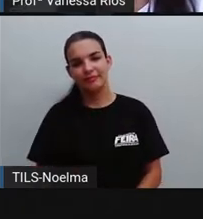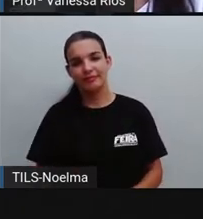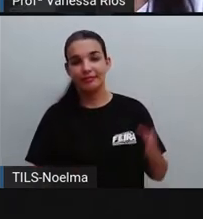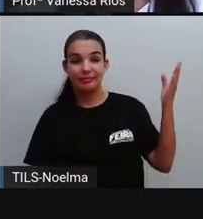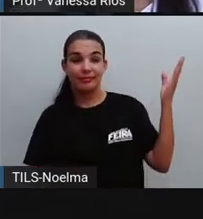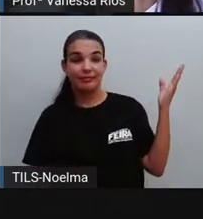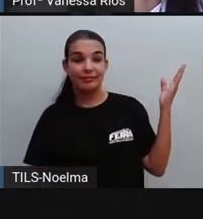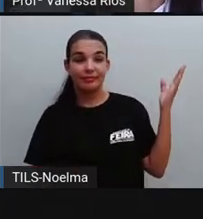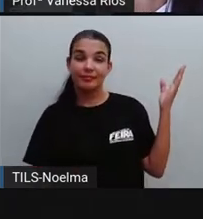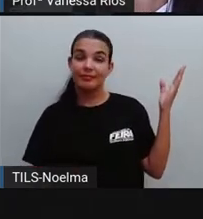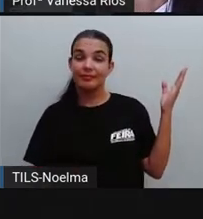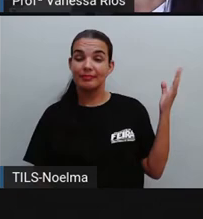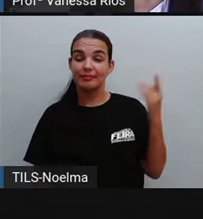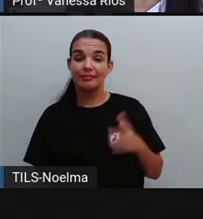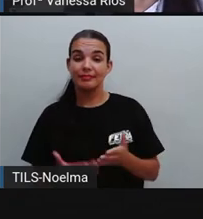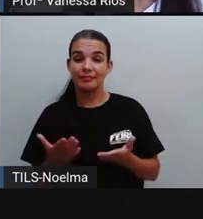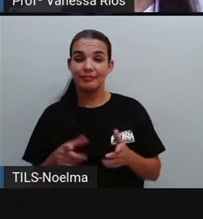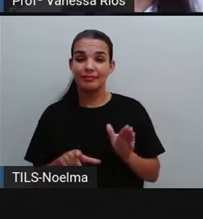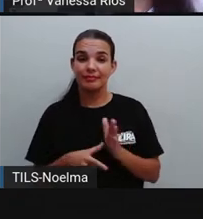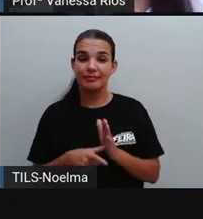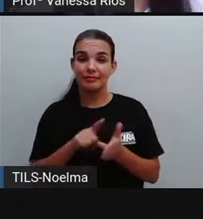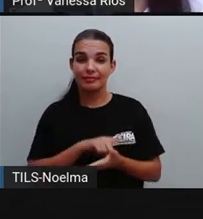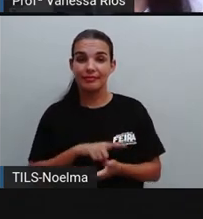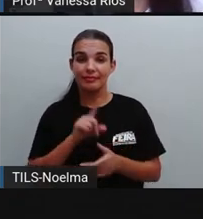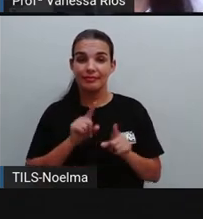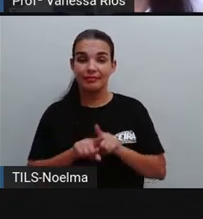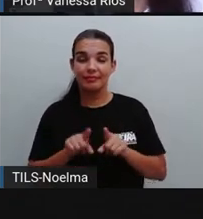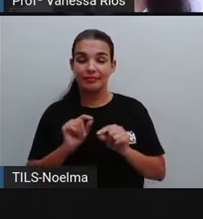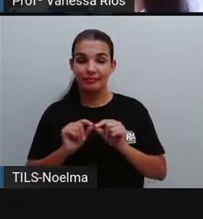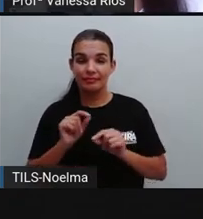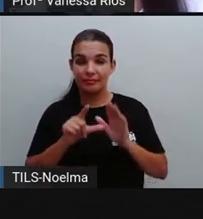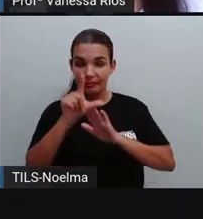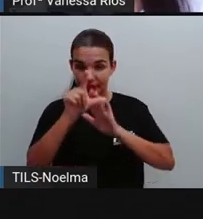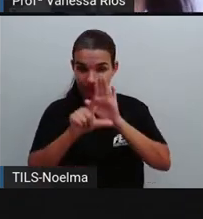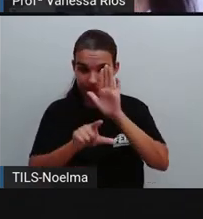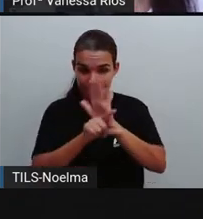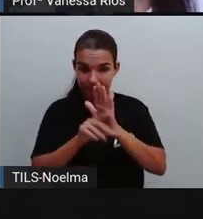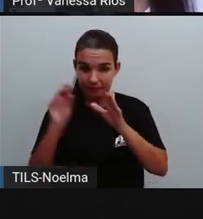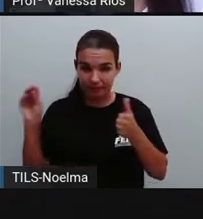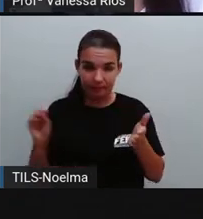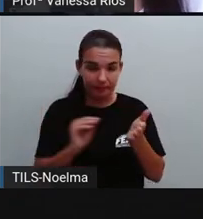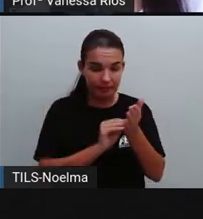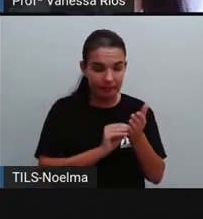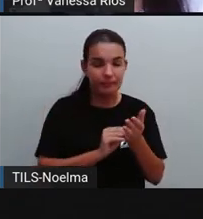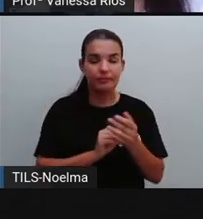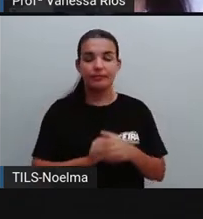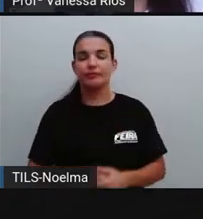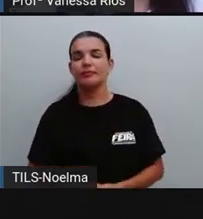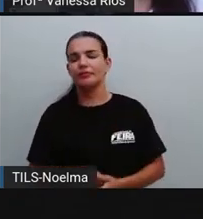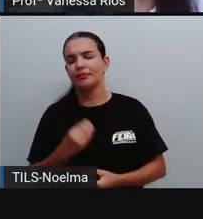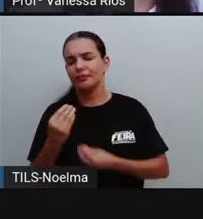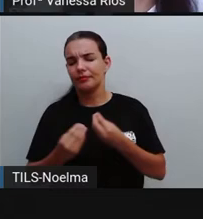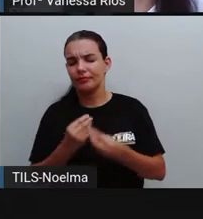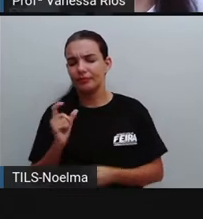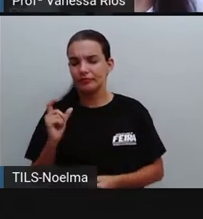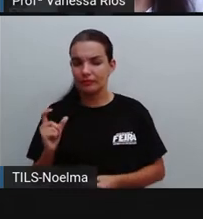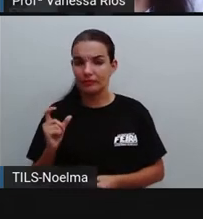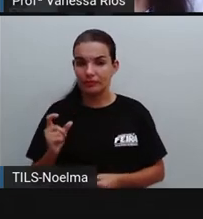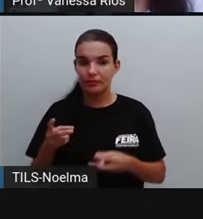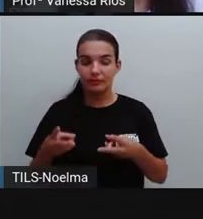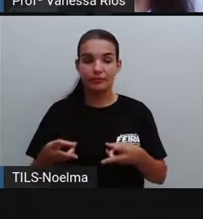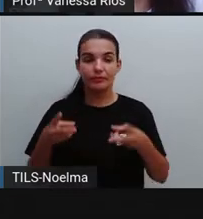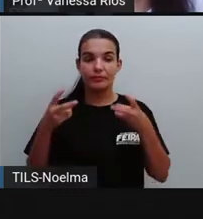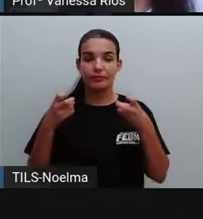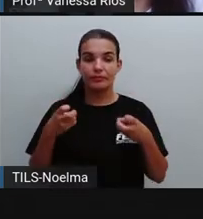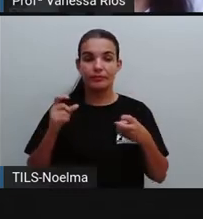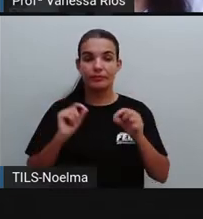E aí, antes de a gente observar, não é? Observarmos a composição das palavras, percebendo a